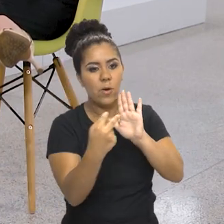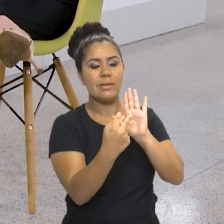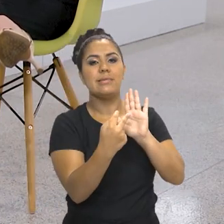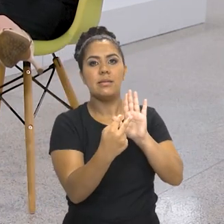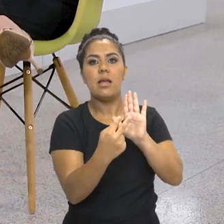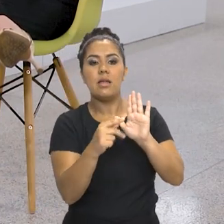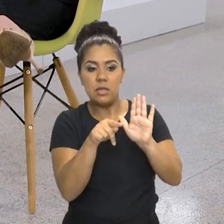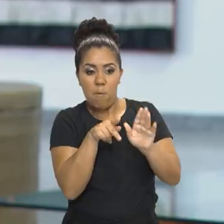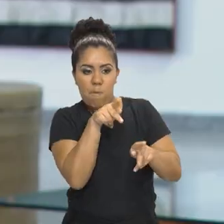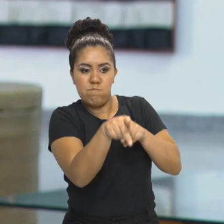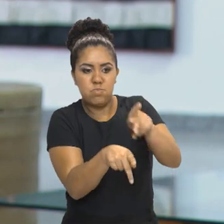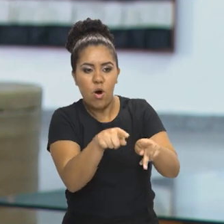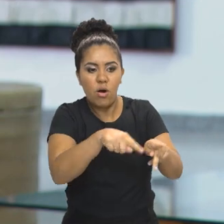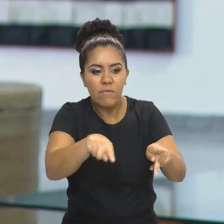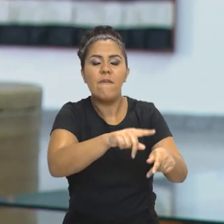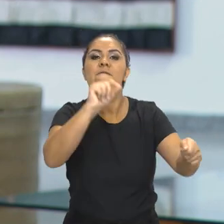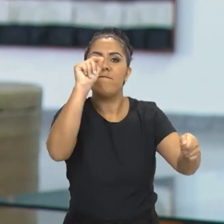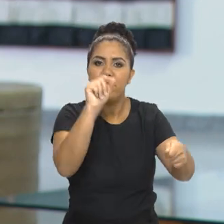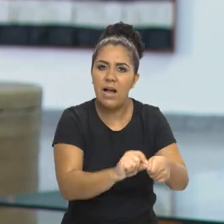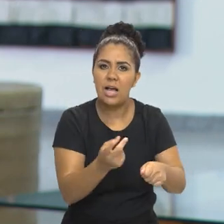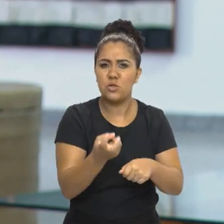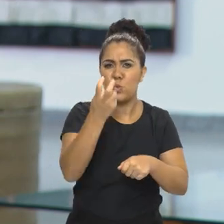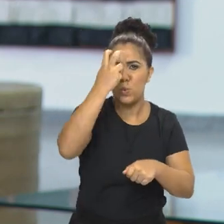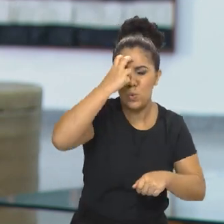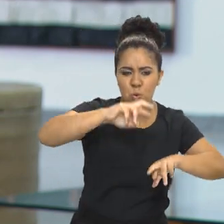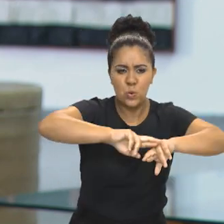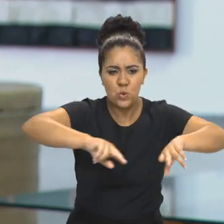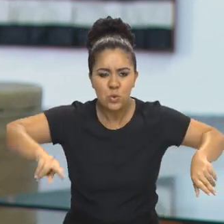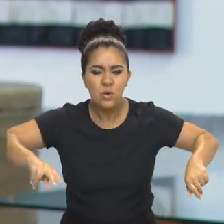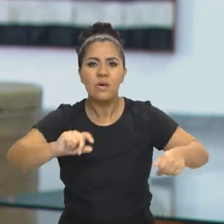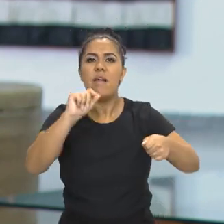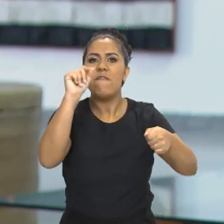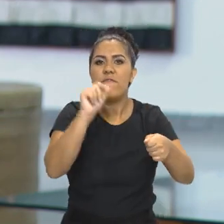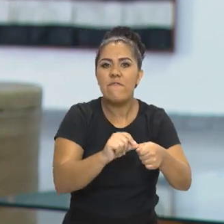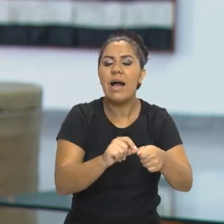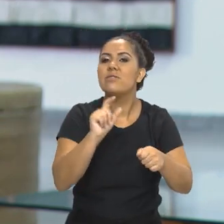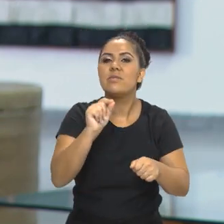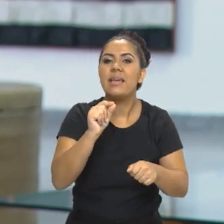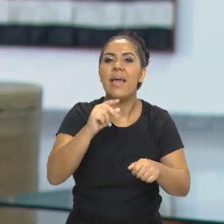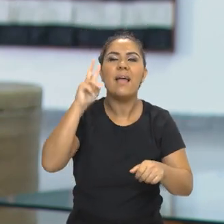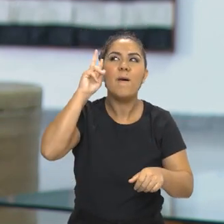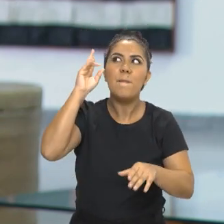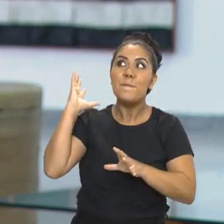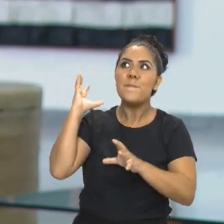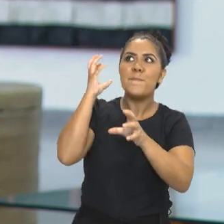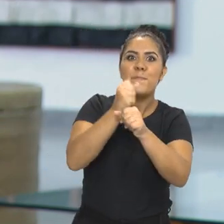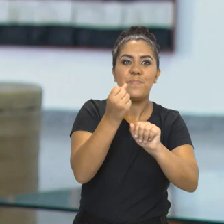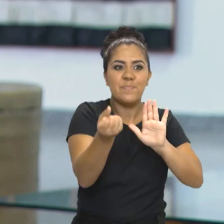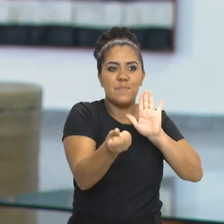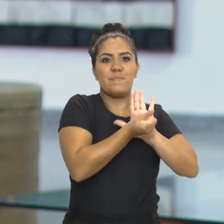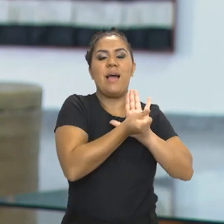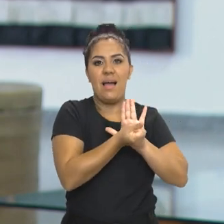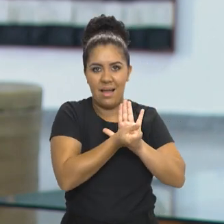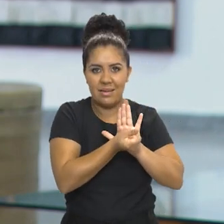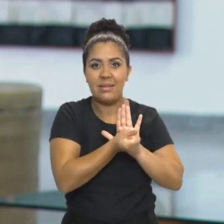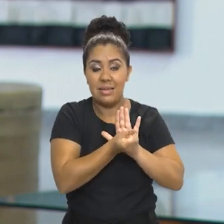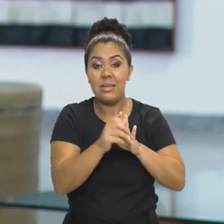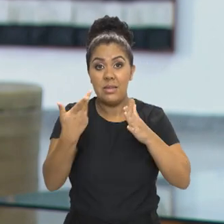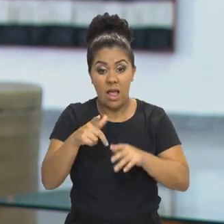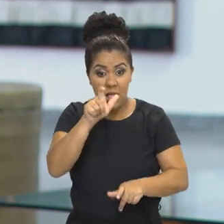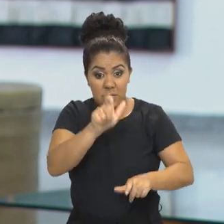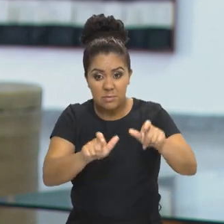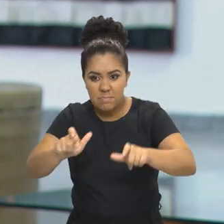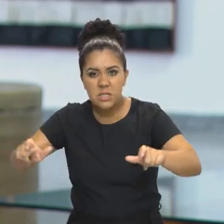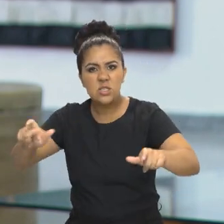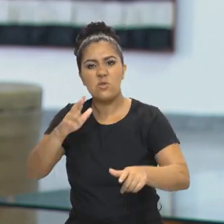de que o povo faz cultura, de que o povo faz memória. Inclusive foram essas pessoas que nos últimos